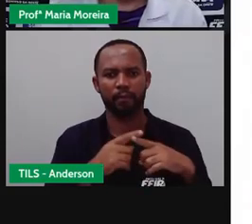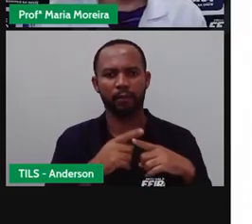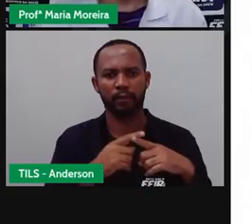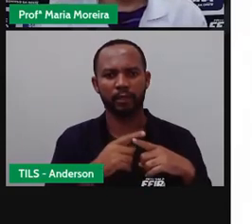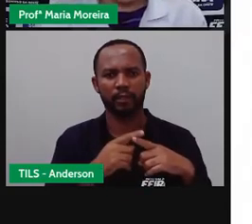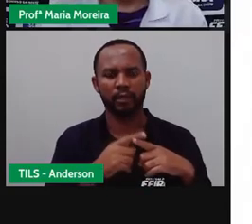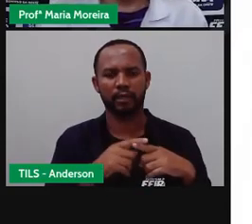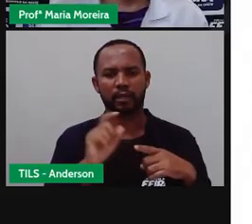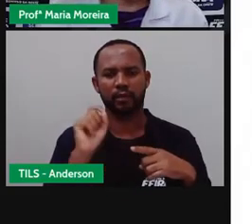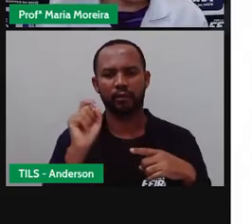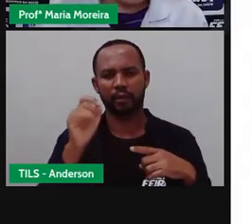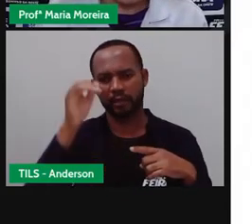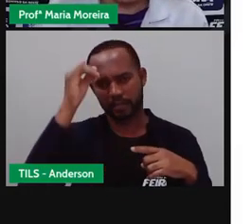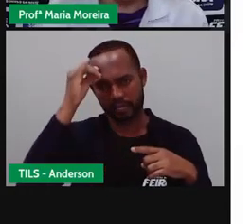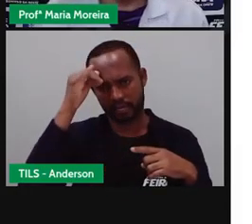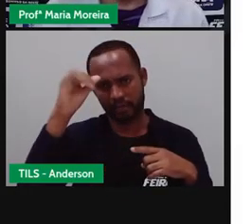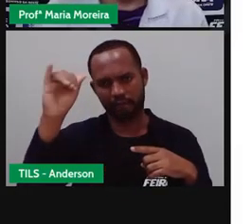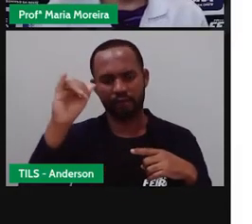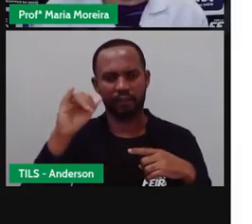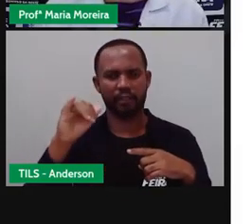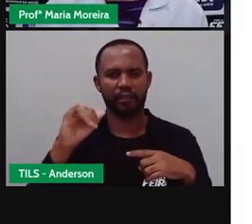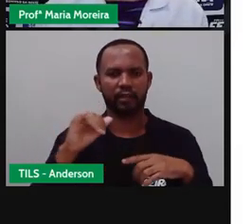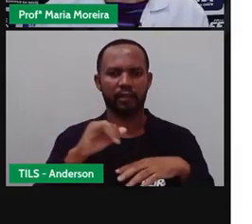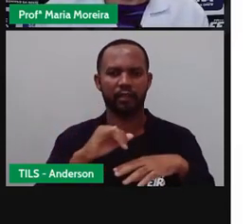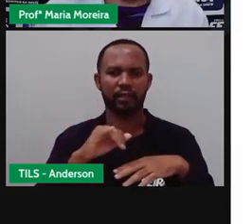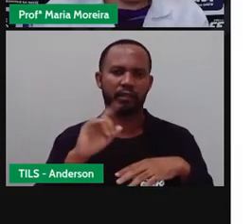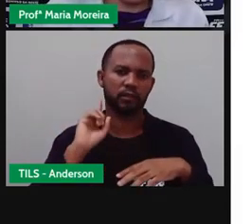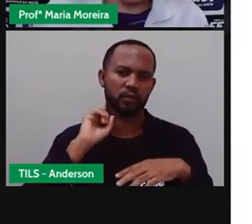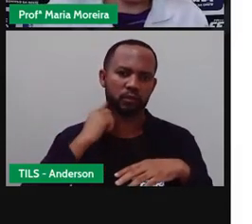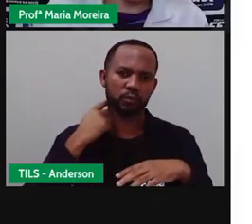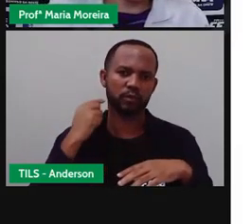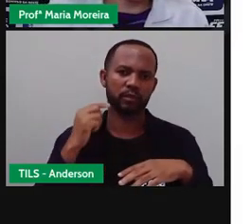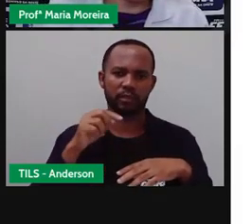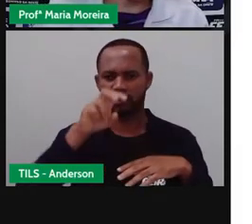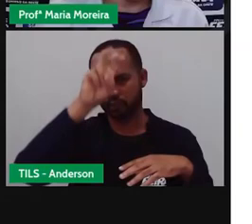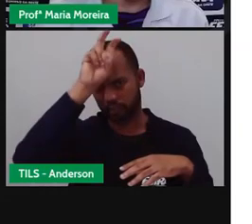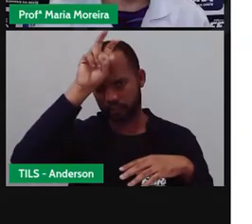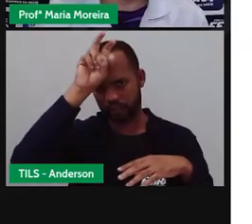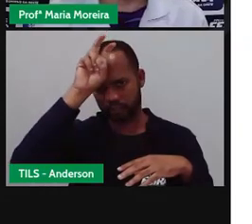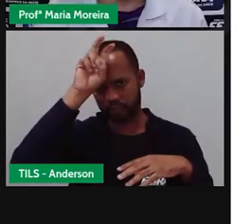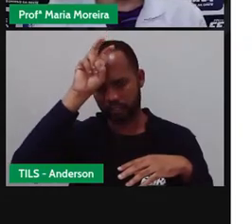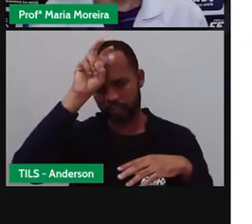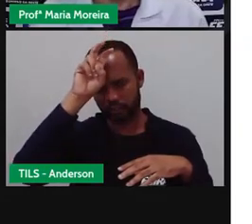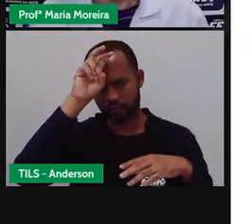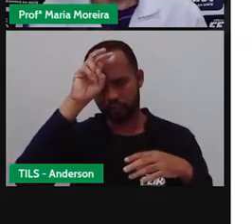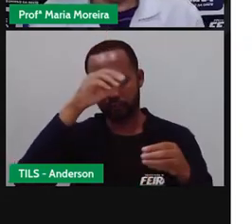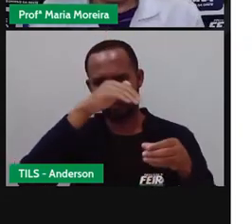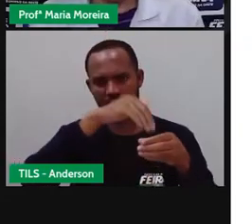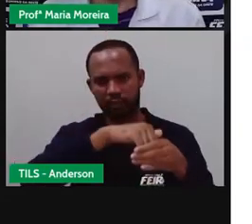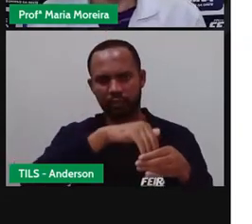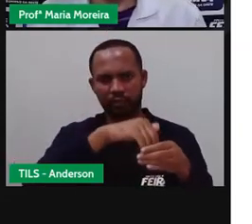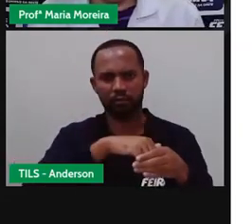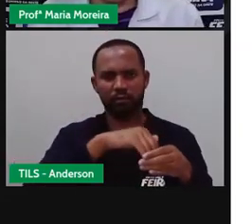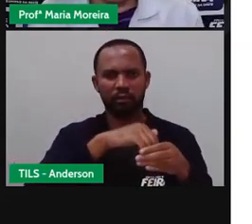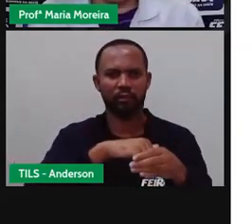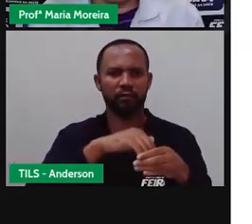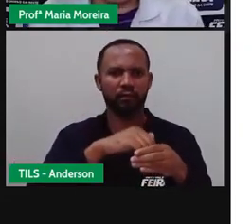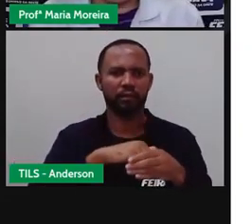inclusive, vai evitar que moscas, né, que baratas se aproximem daí. Porque eles estão o quê? Bem